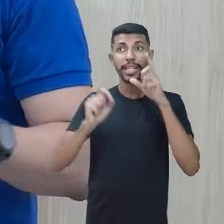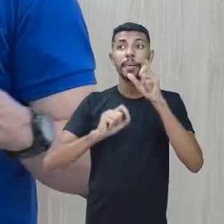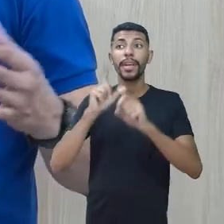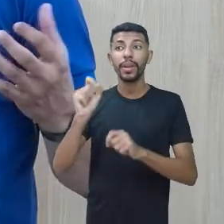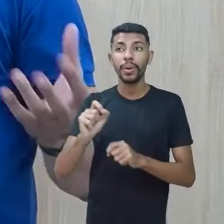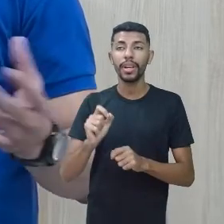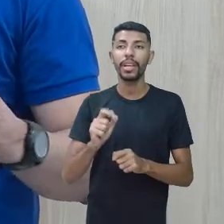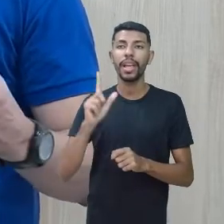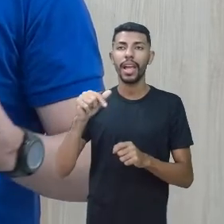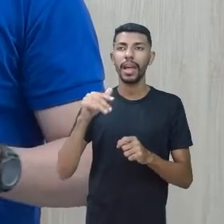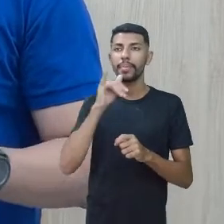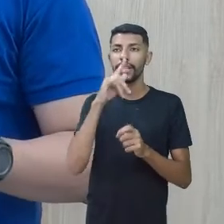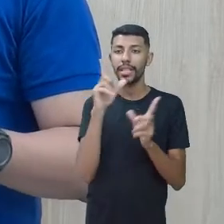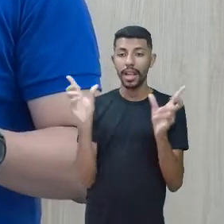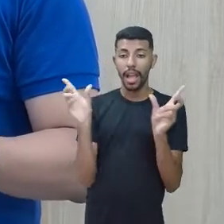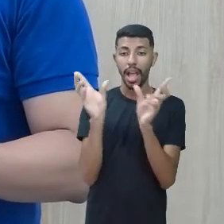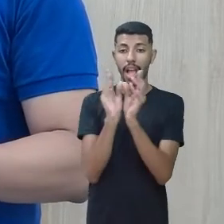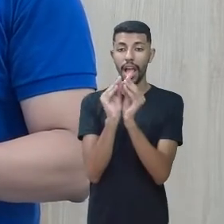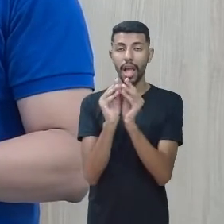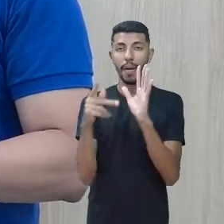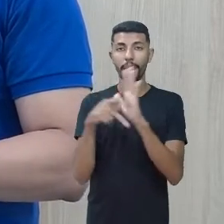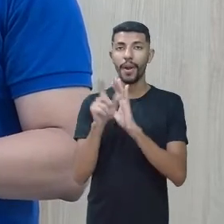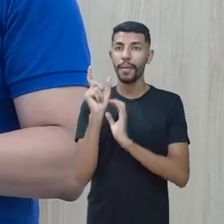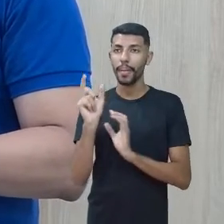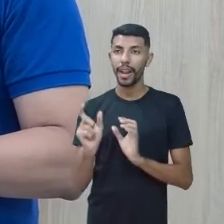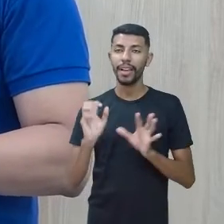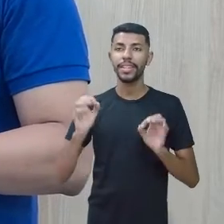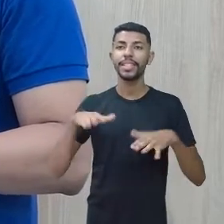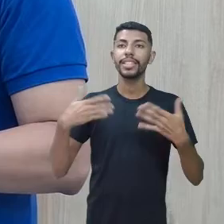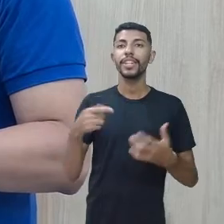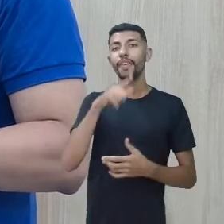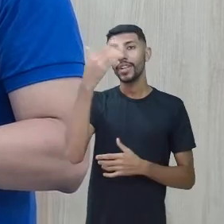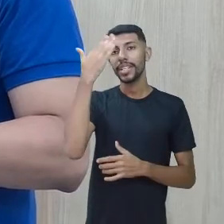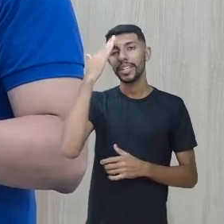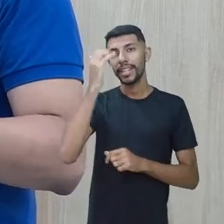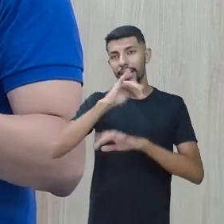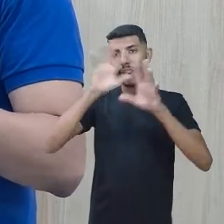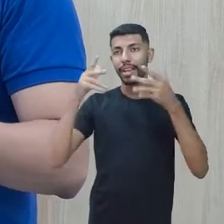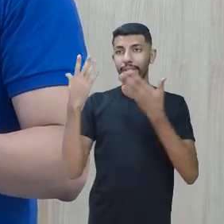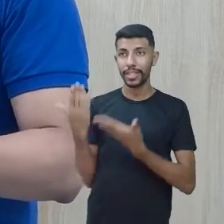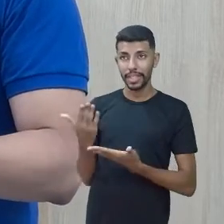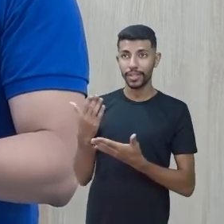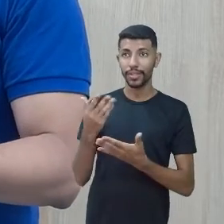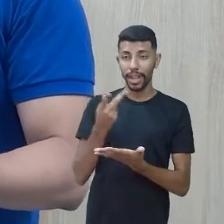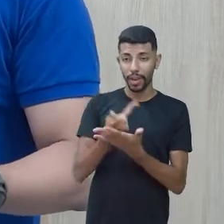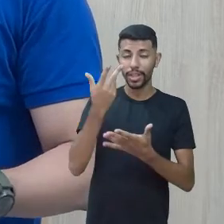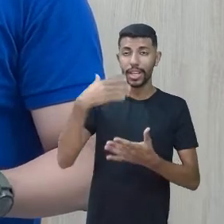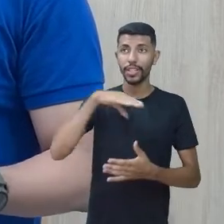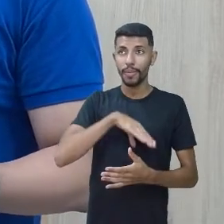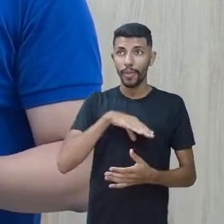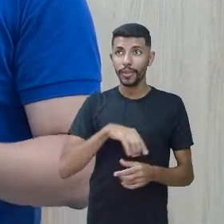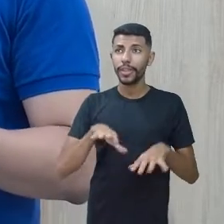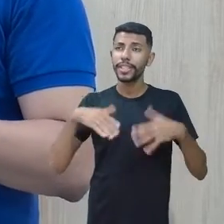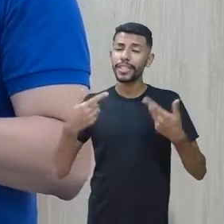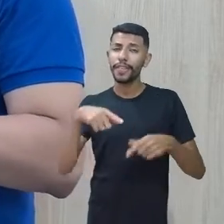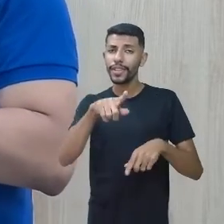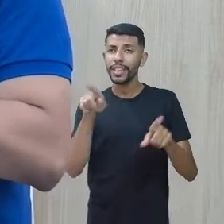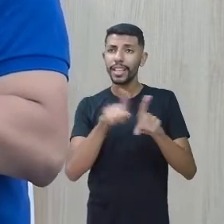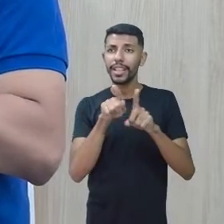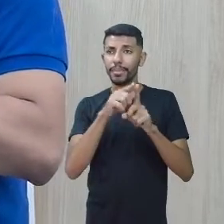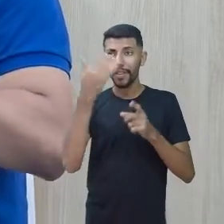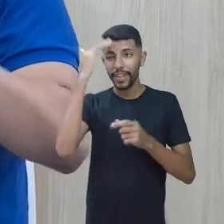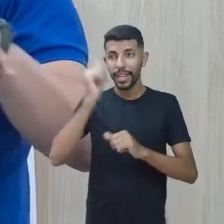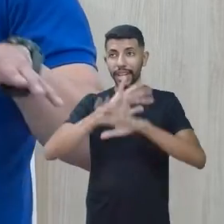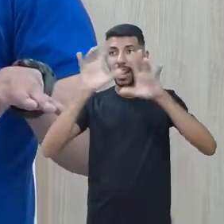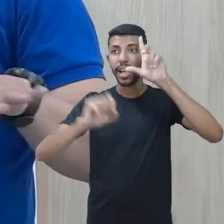Então, você tendo essa consciência dos fenômenos que acontecem em língua portuguesa, você vai ter também a consciência de poder